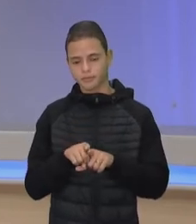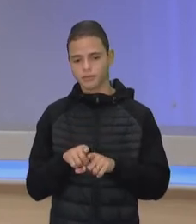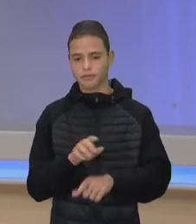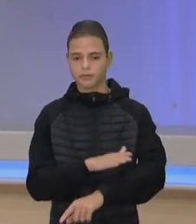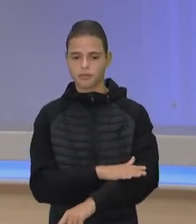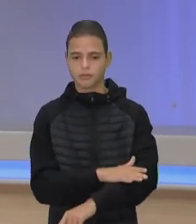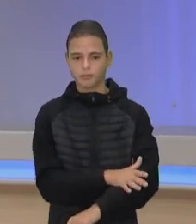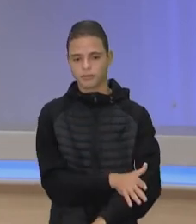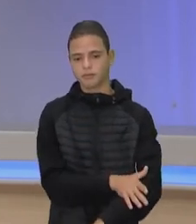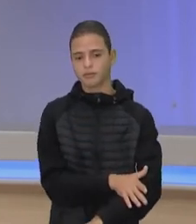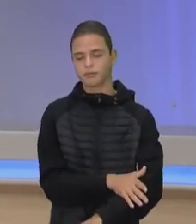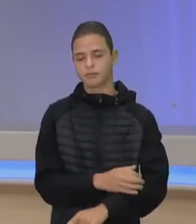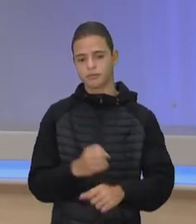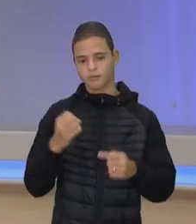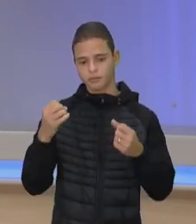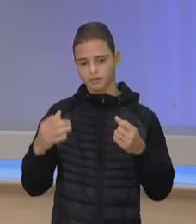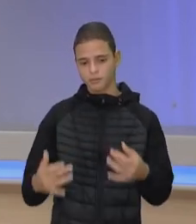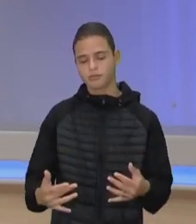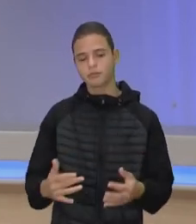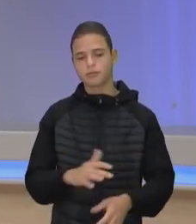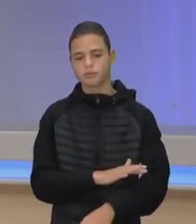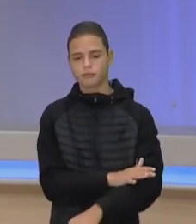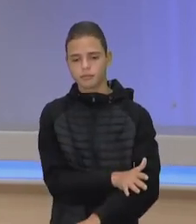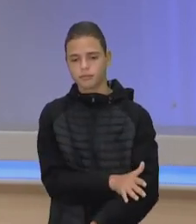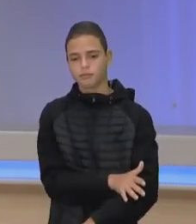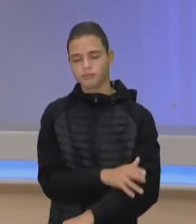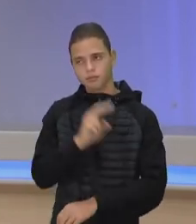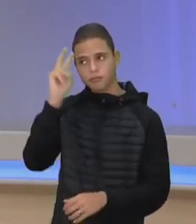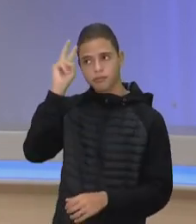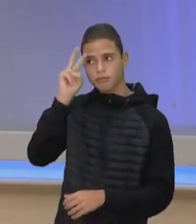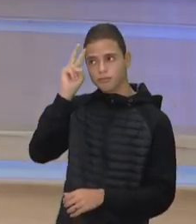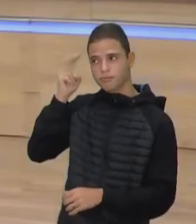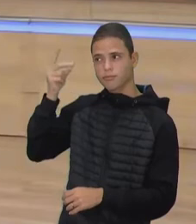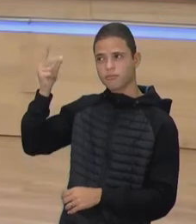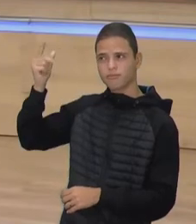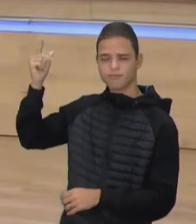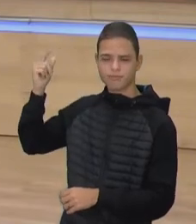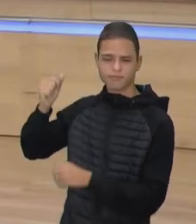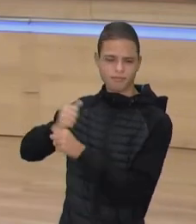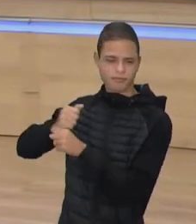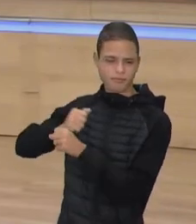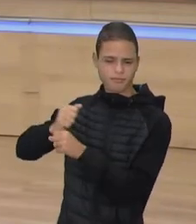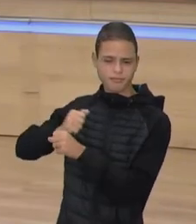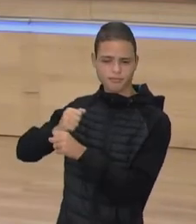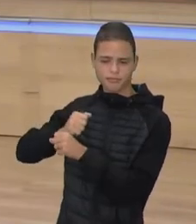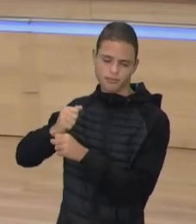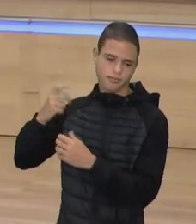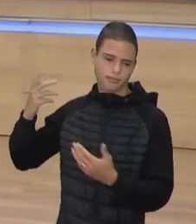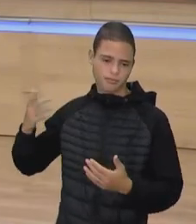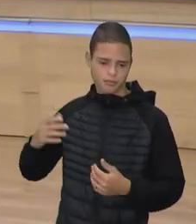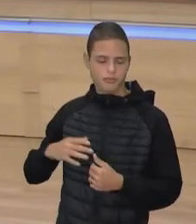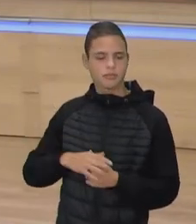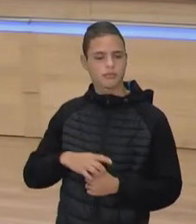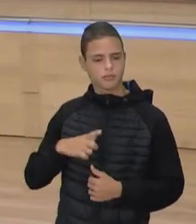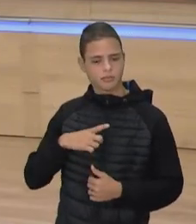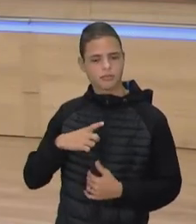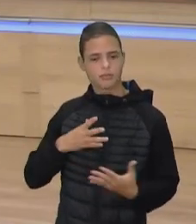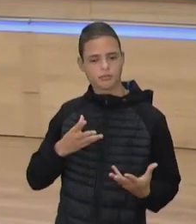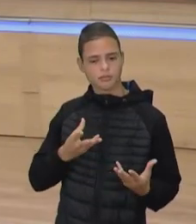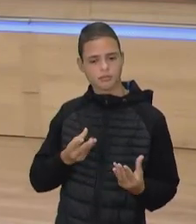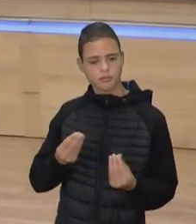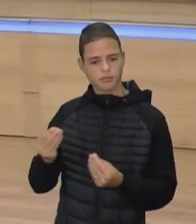é dizer que o racismo é um fenômeno histórico. O racismo é algo que existe